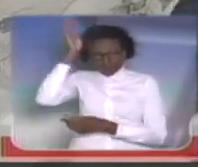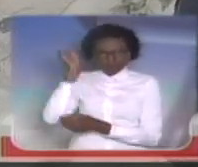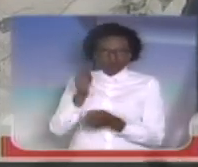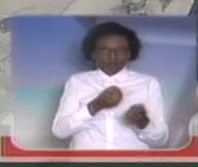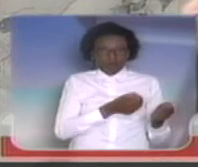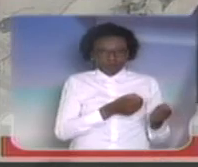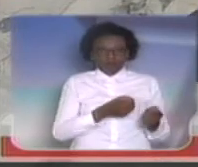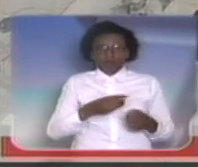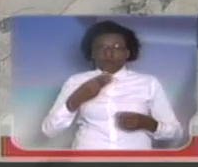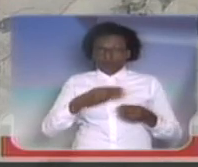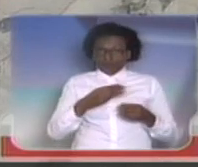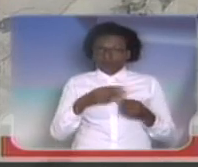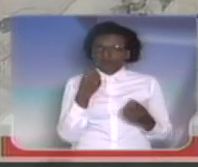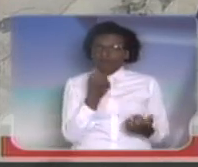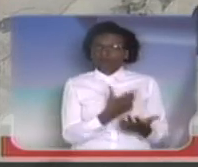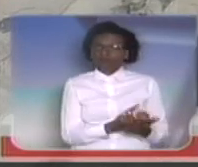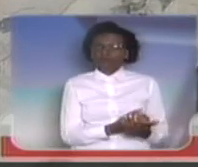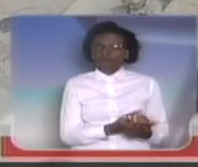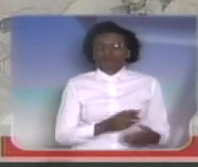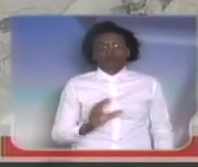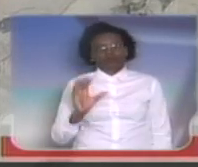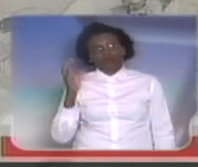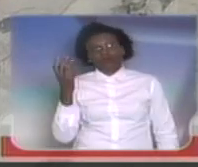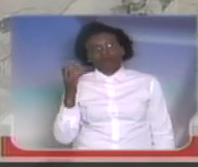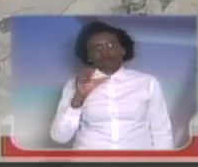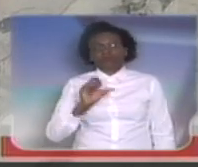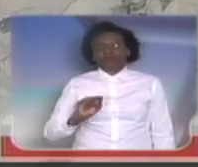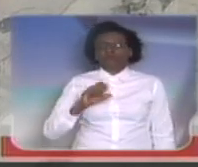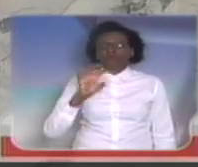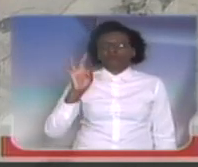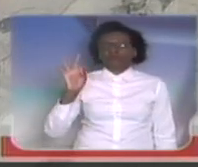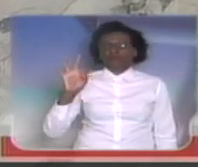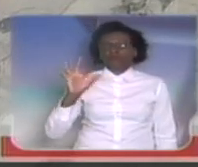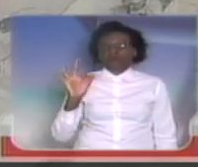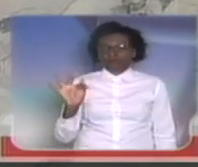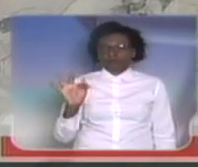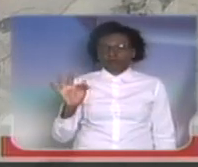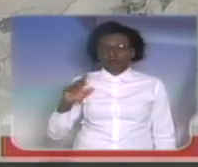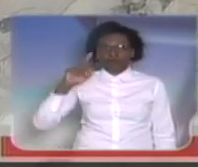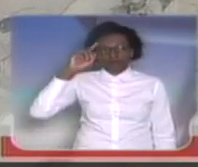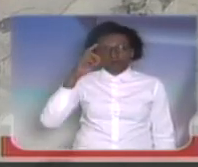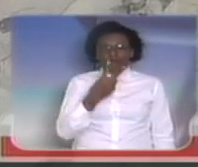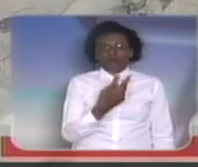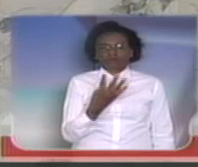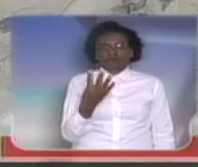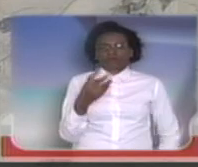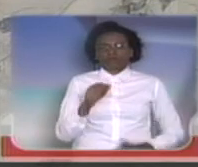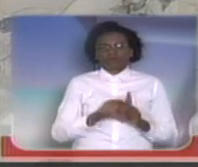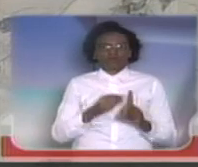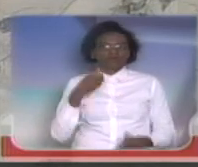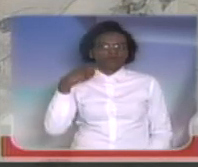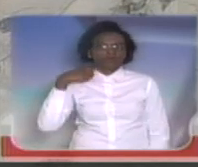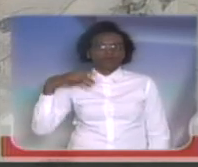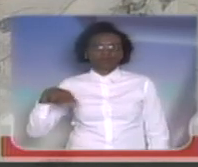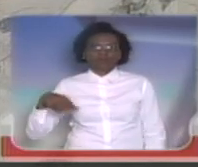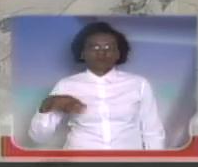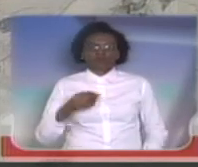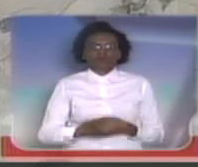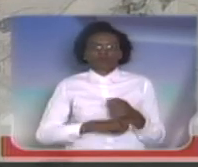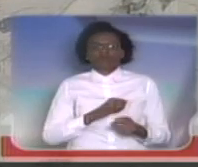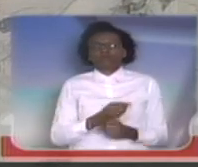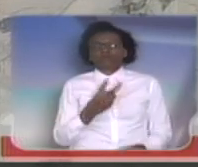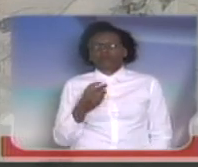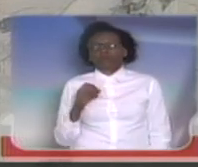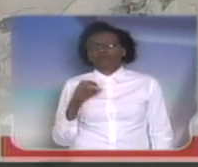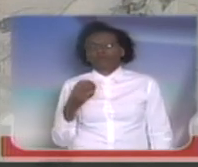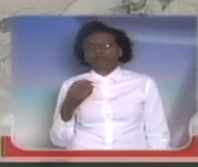pelo município. Acontece que o Supremo Tribunal Federal, em 24 de maio último de 2017, por seis